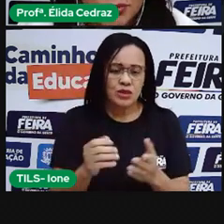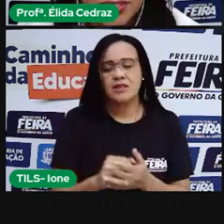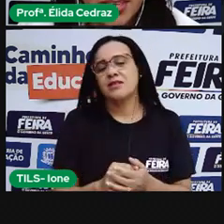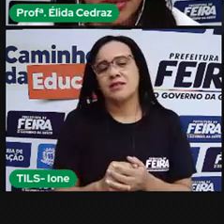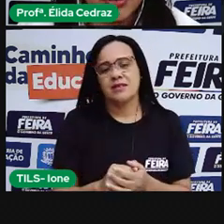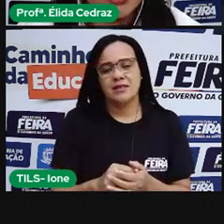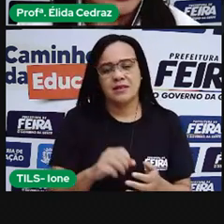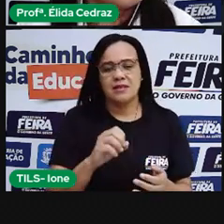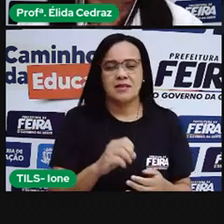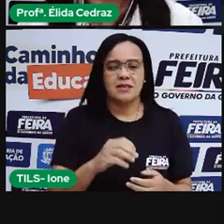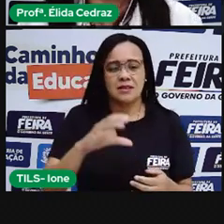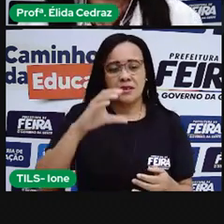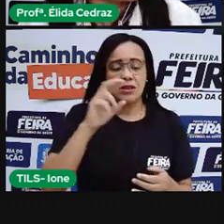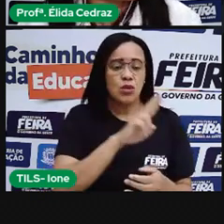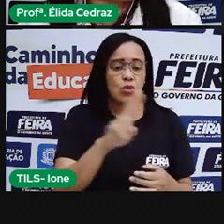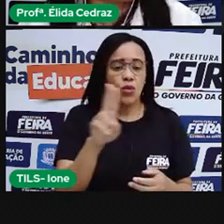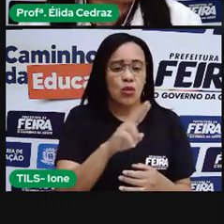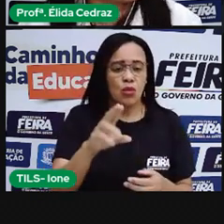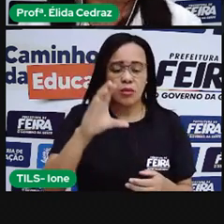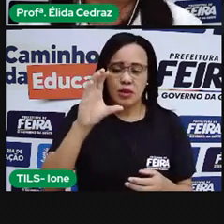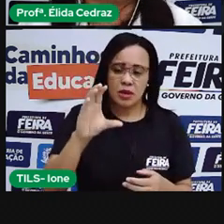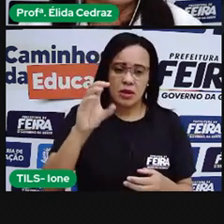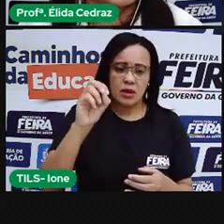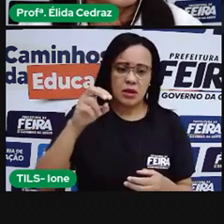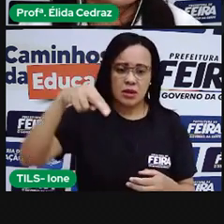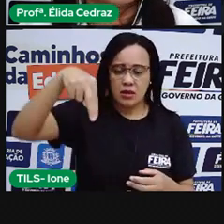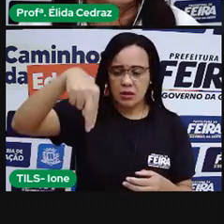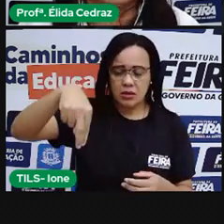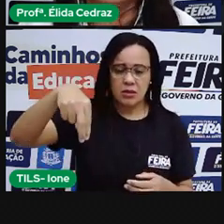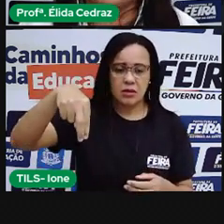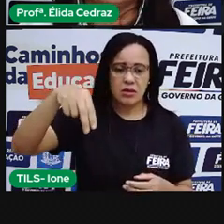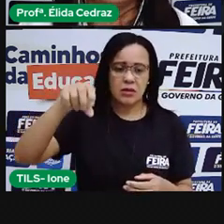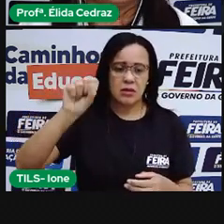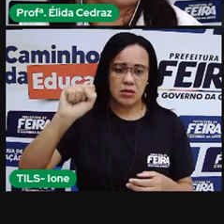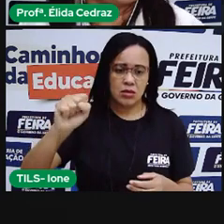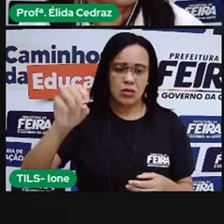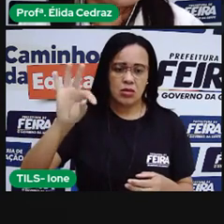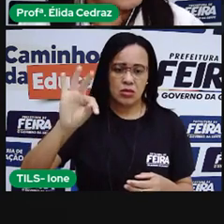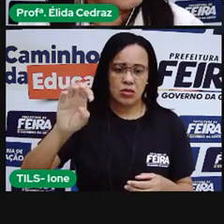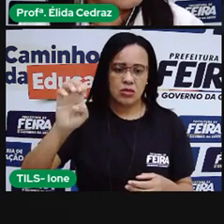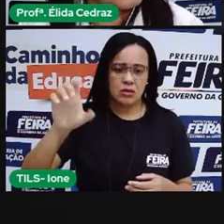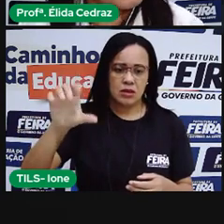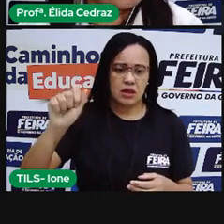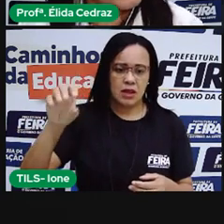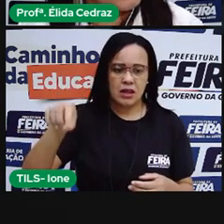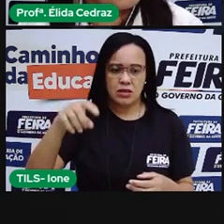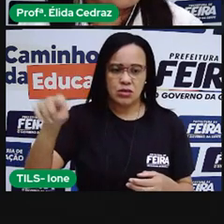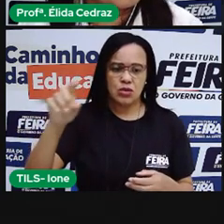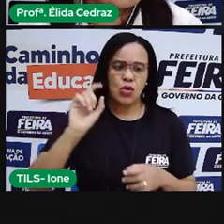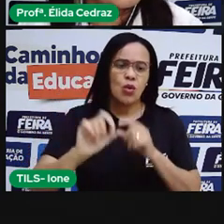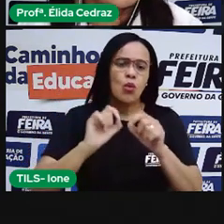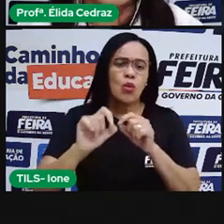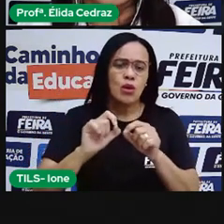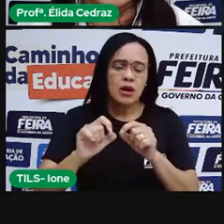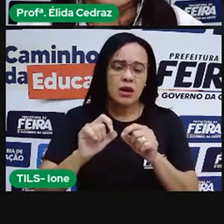sabe o que são? Você conhece alguma? Pois é. O que são as constelações, afinal?